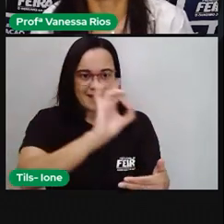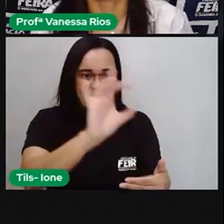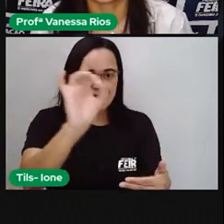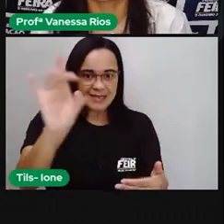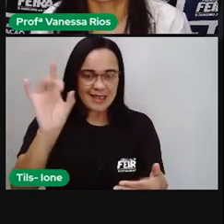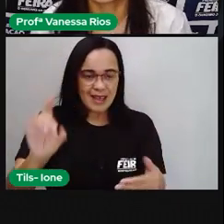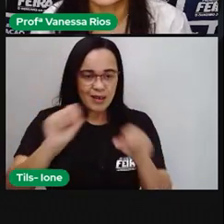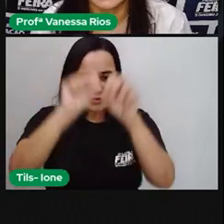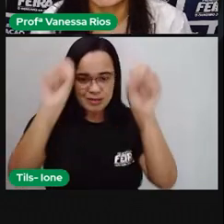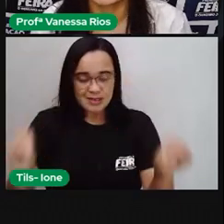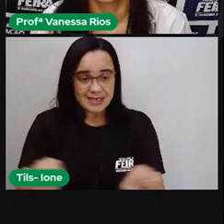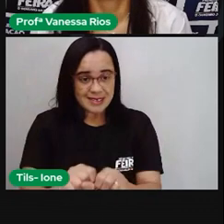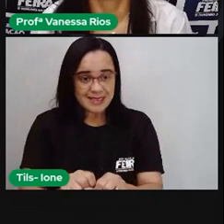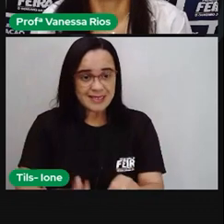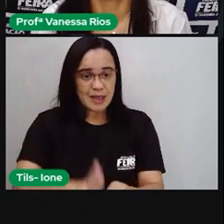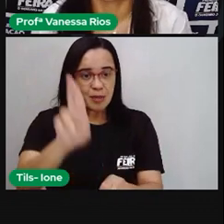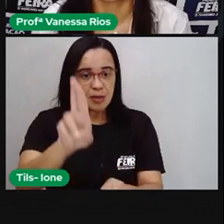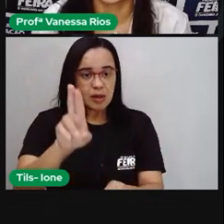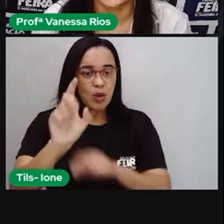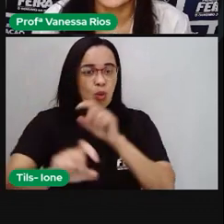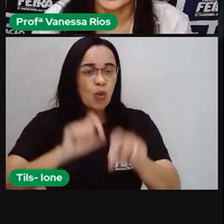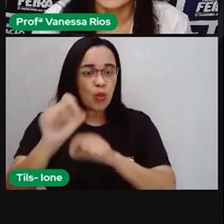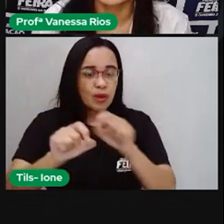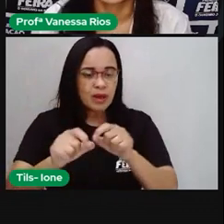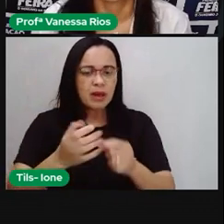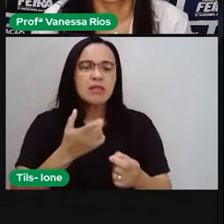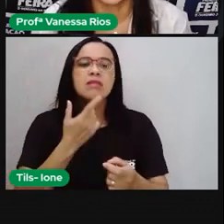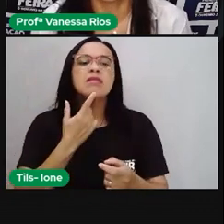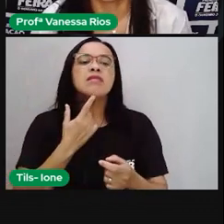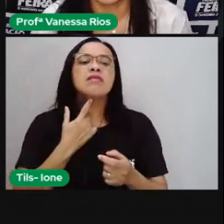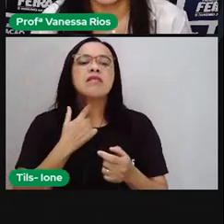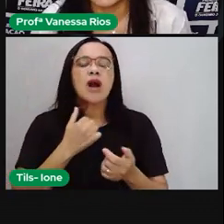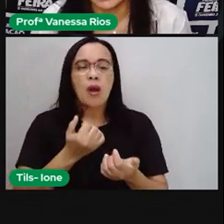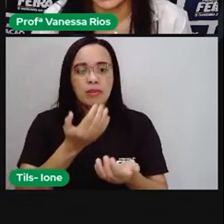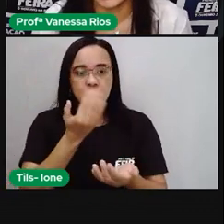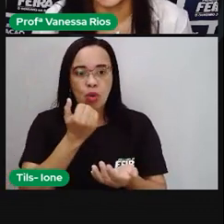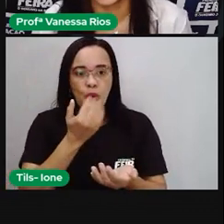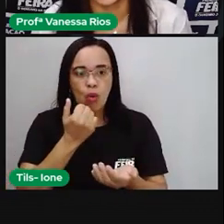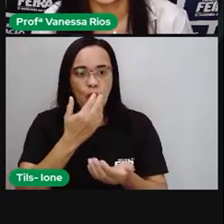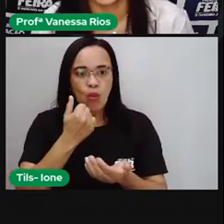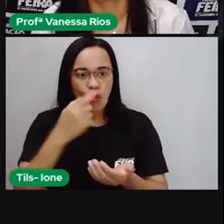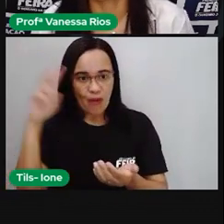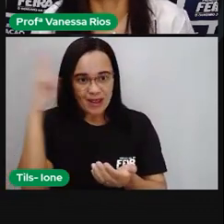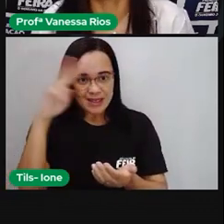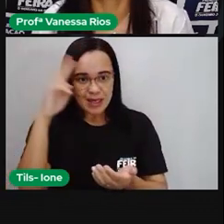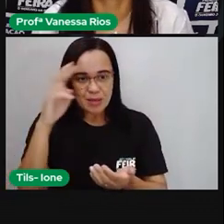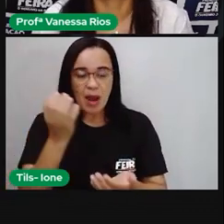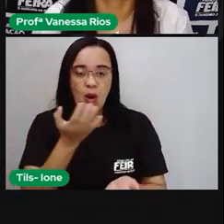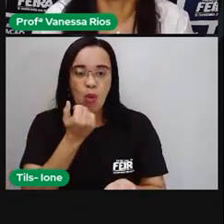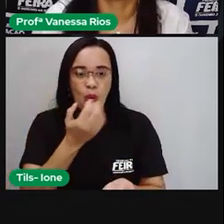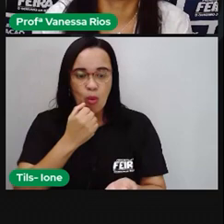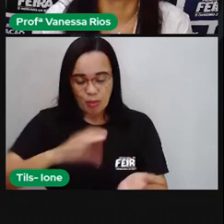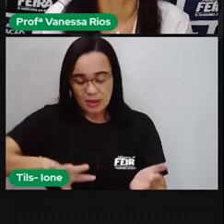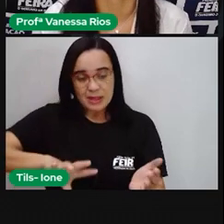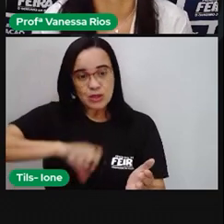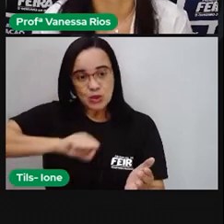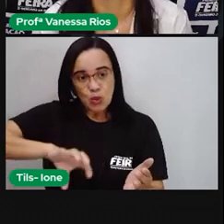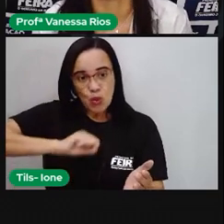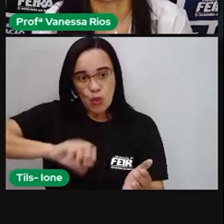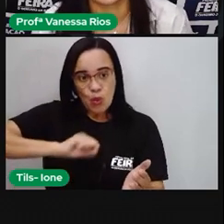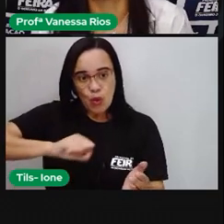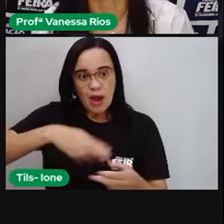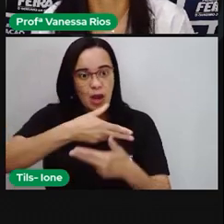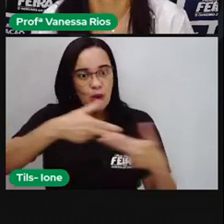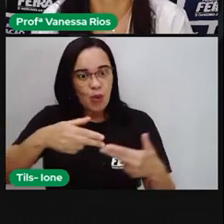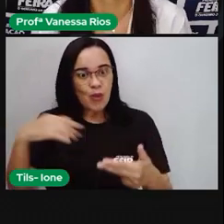sistema aí responsável por fazer a digestão dos alimentos que a gente ingere, a absorção dos nutrientes,